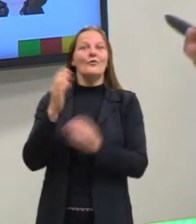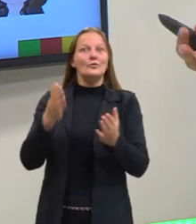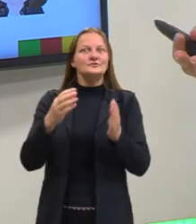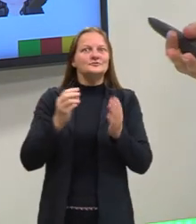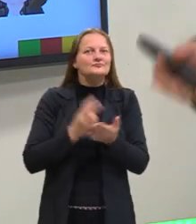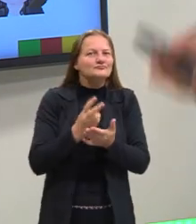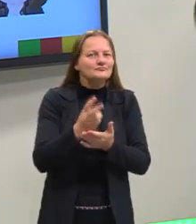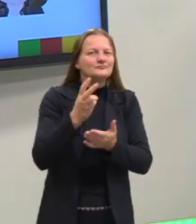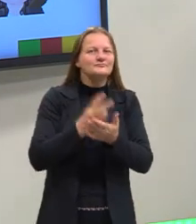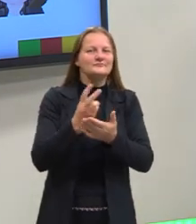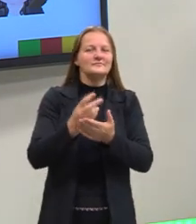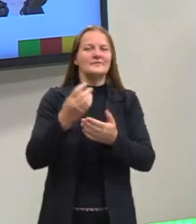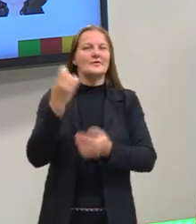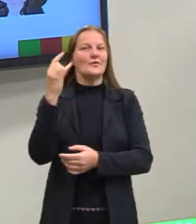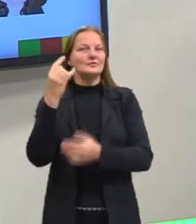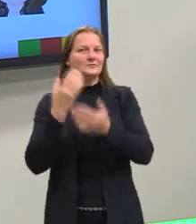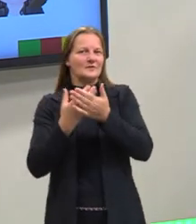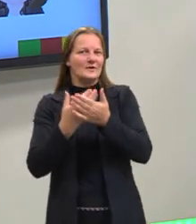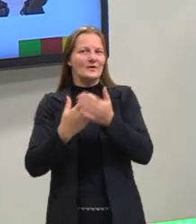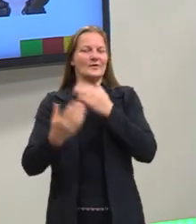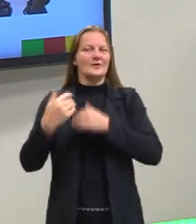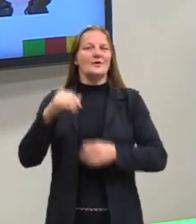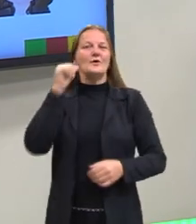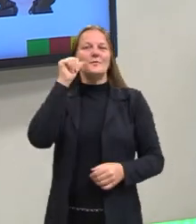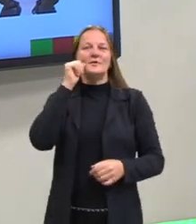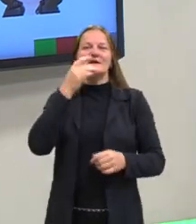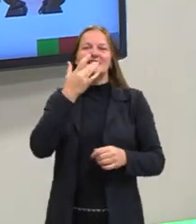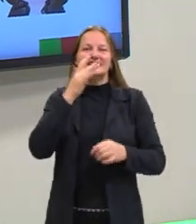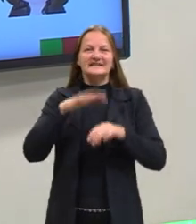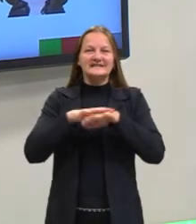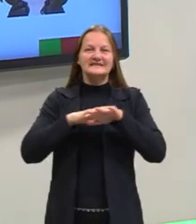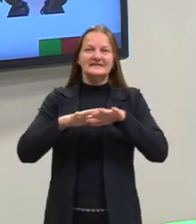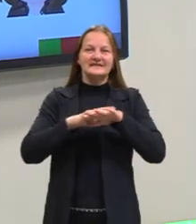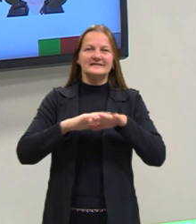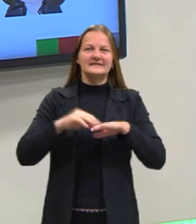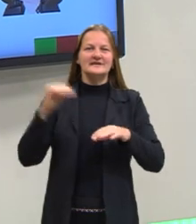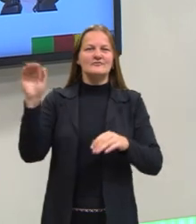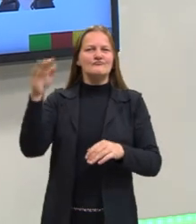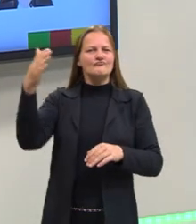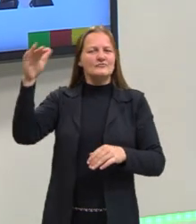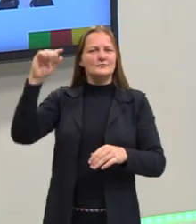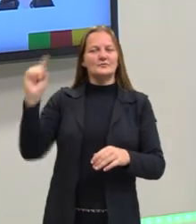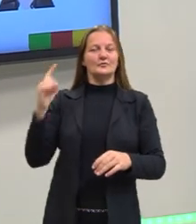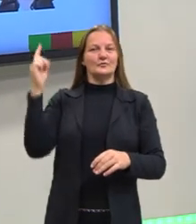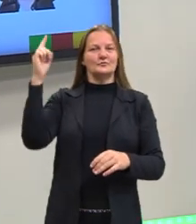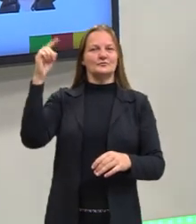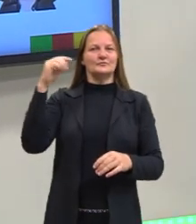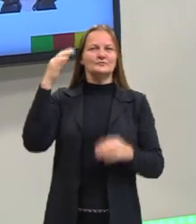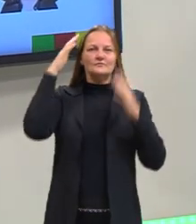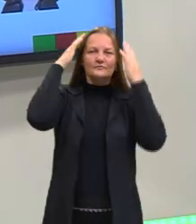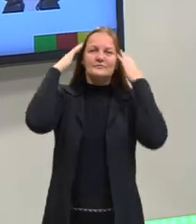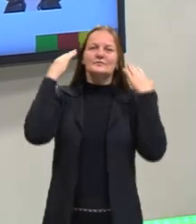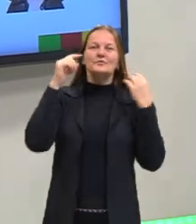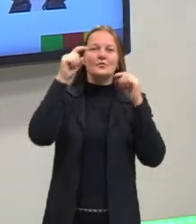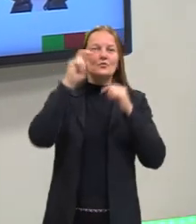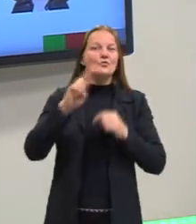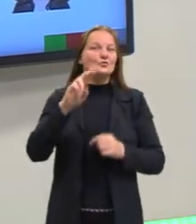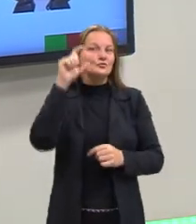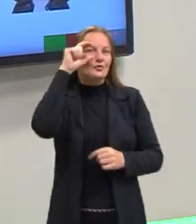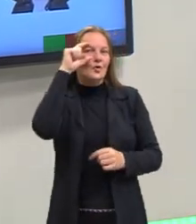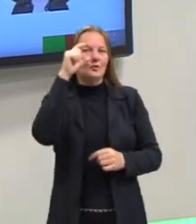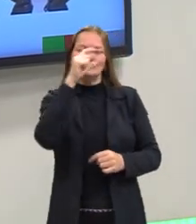continuidade da nossa última aula. Eu sou uma mulher branca, estatura média, cabelos castanhos, uso óculos.